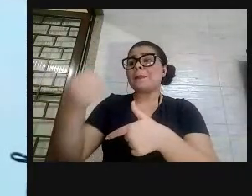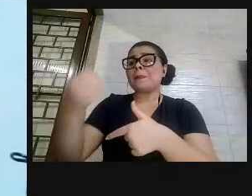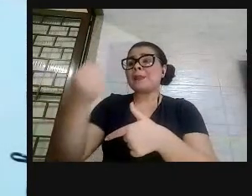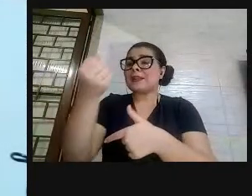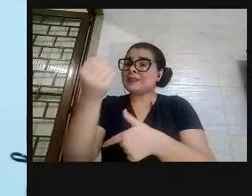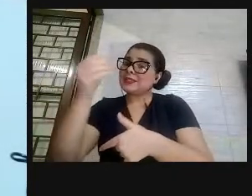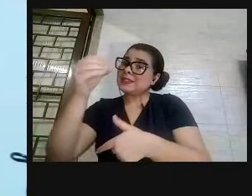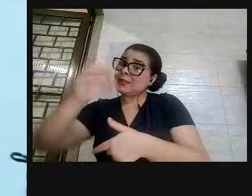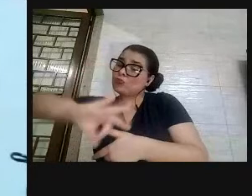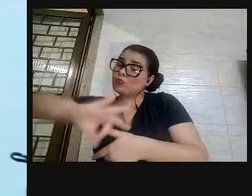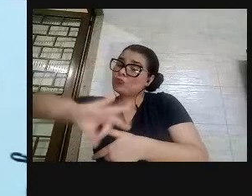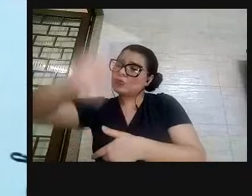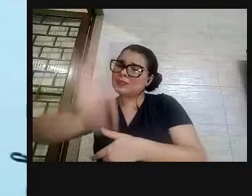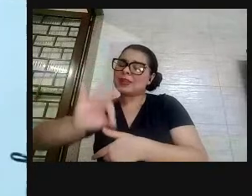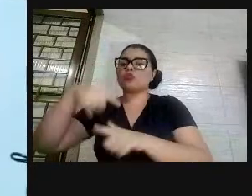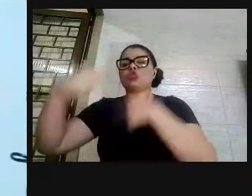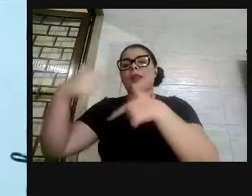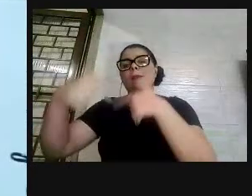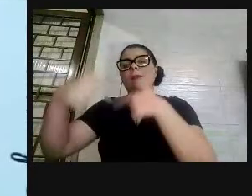Brasil,